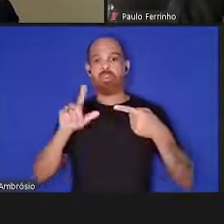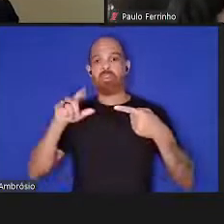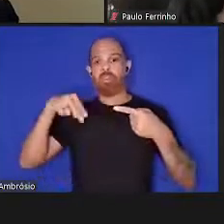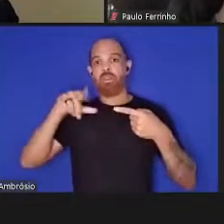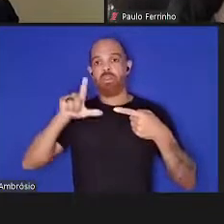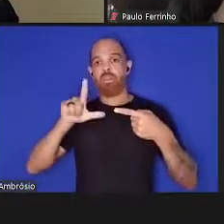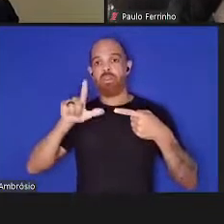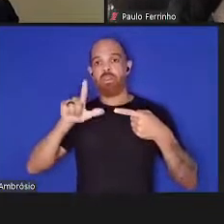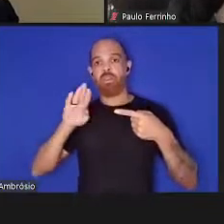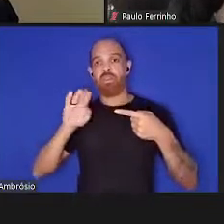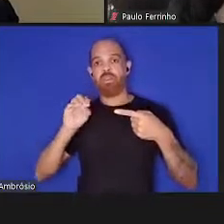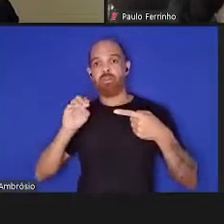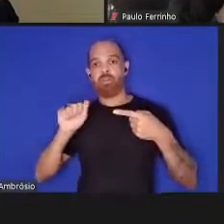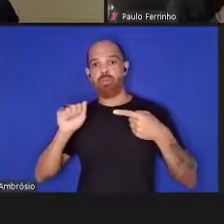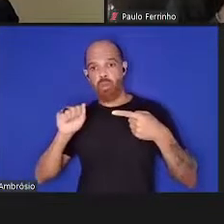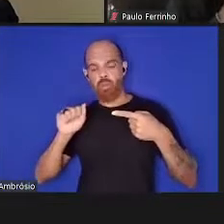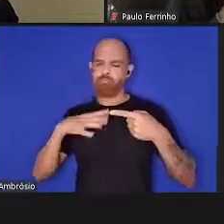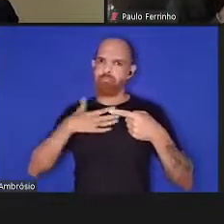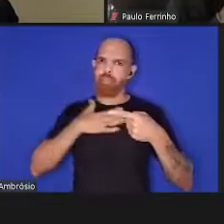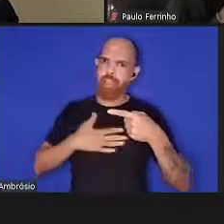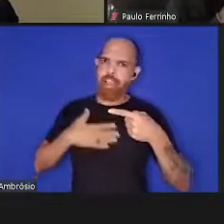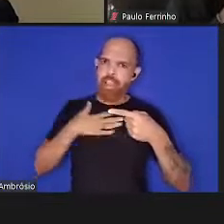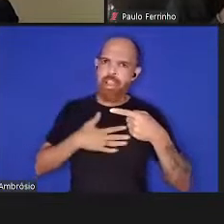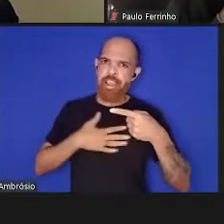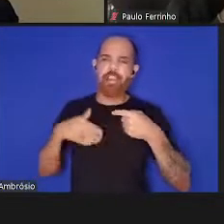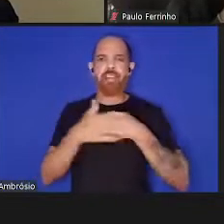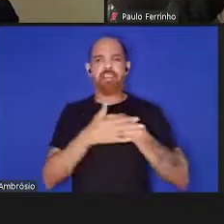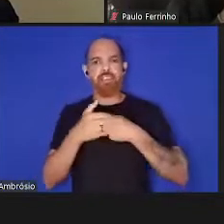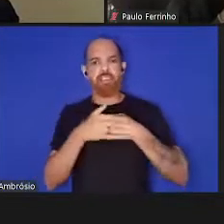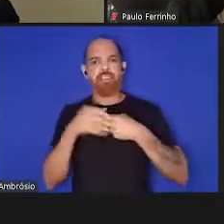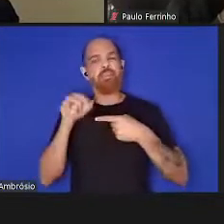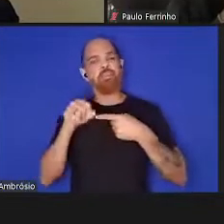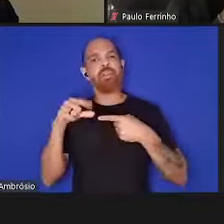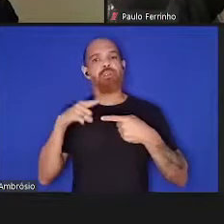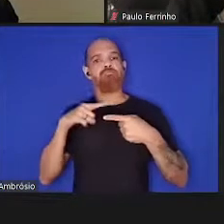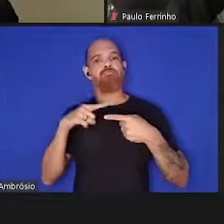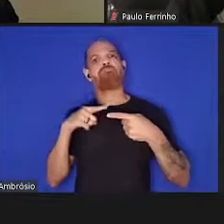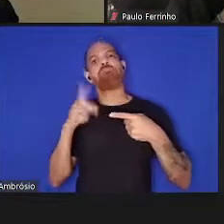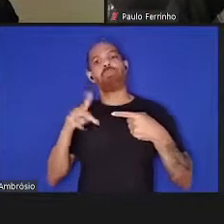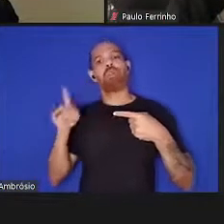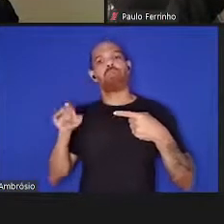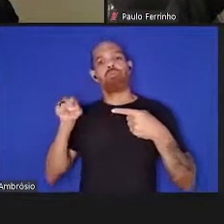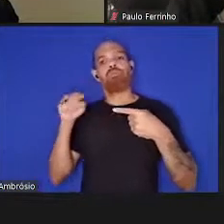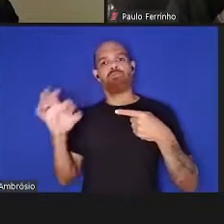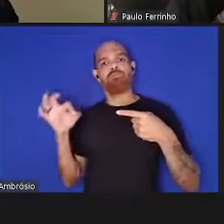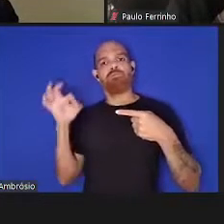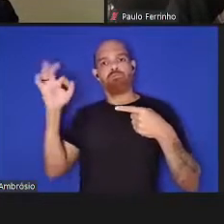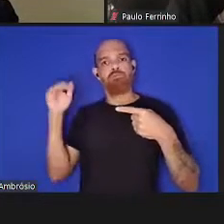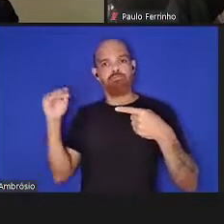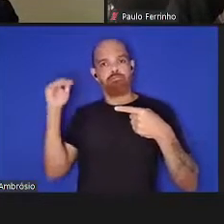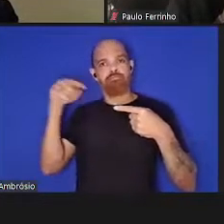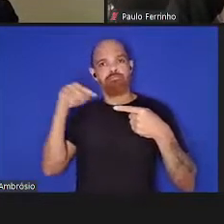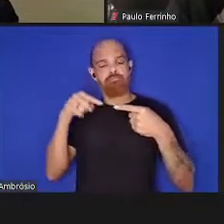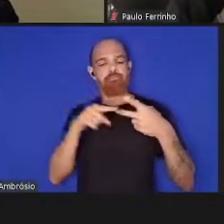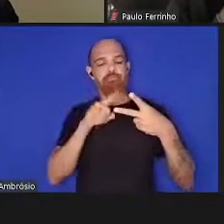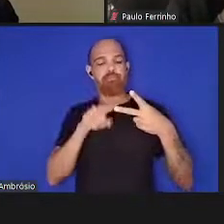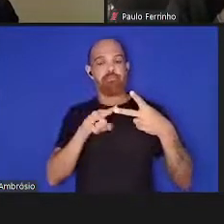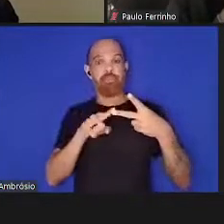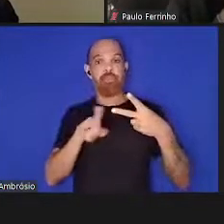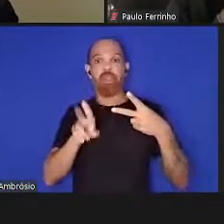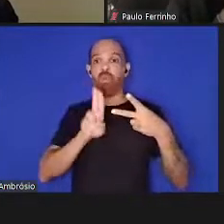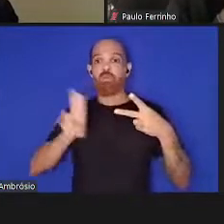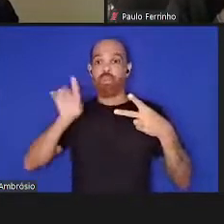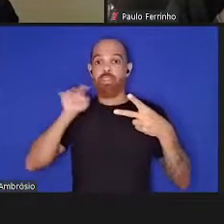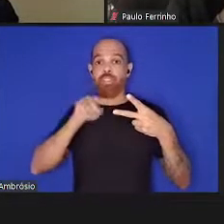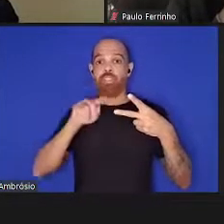que eu tenho particular carinho por ser doutor honoris causa, com muita honra dessa universidade. Também a Universidade de